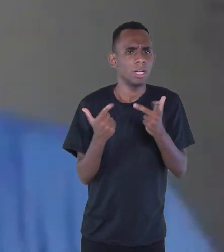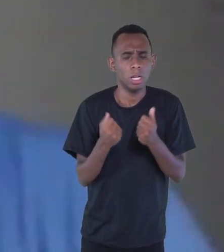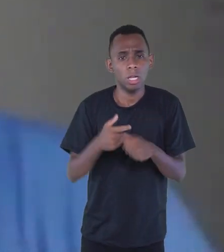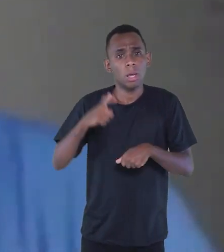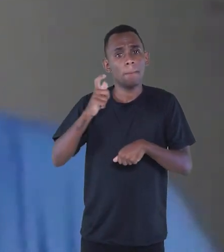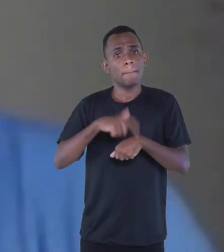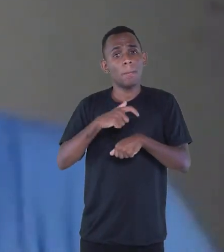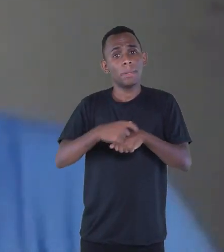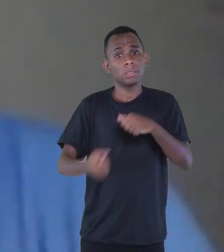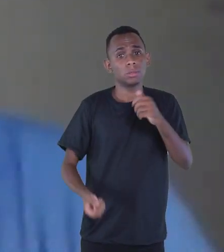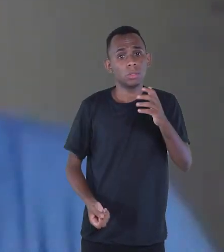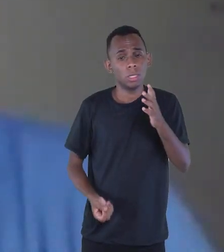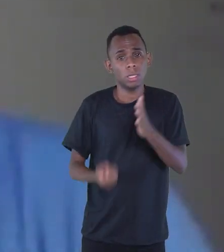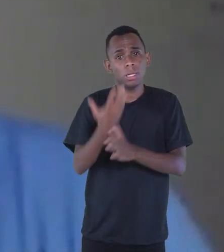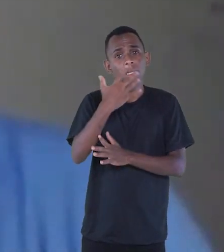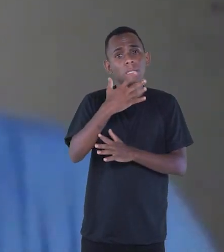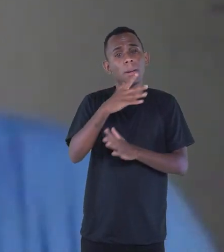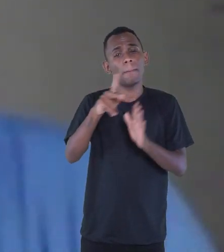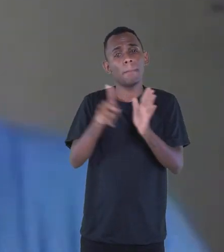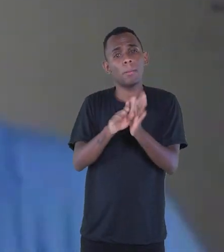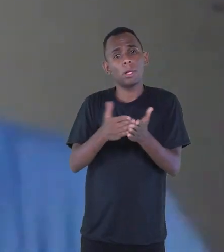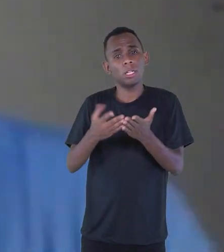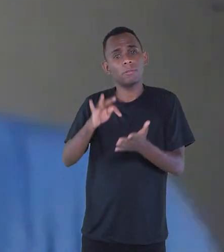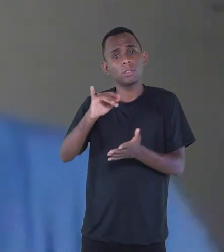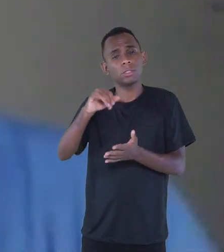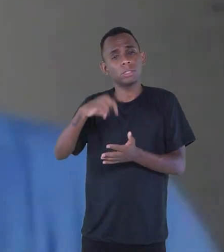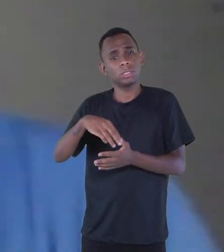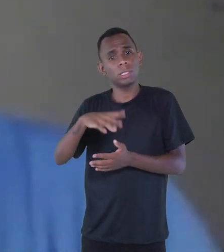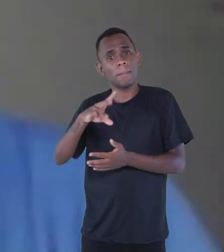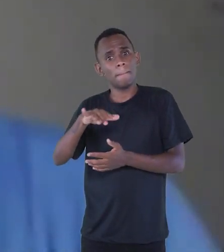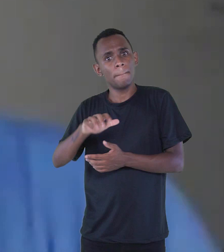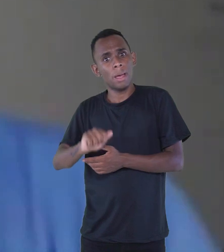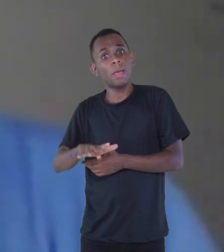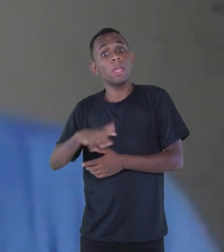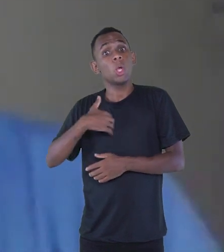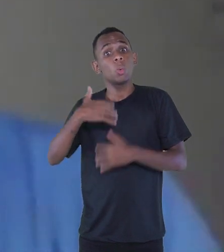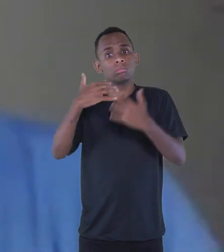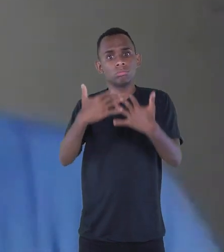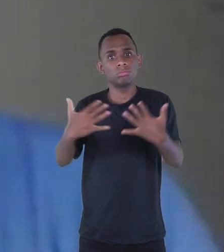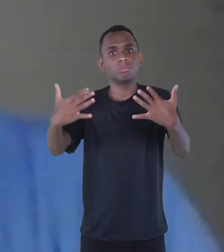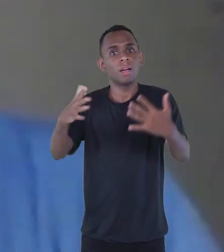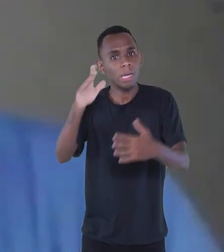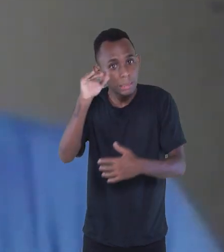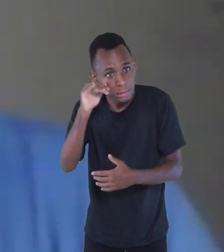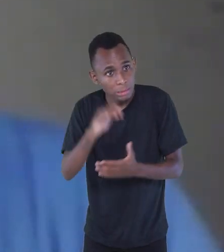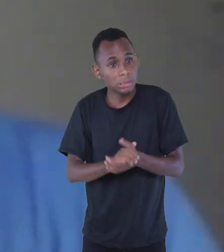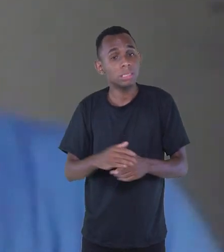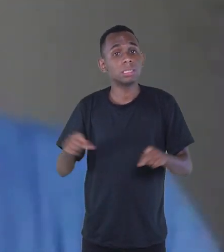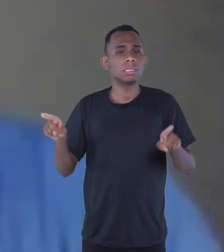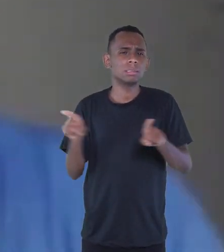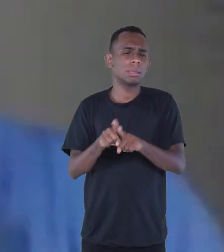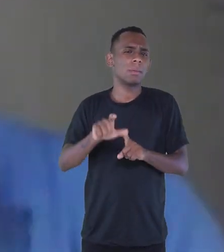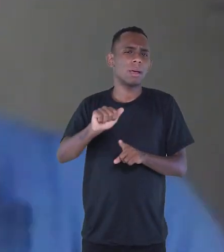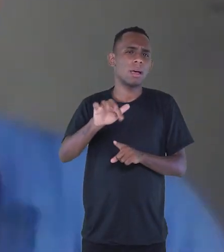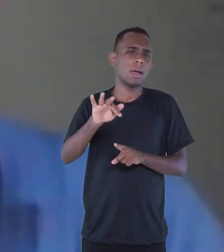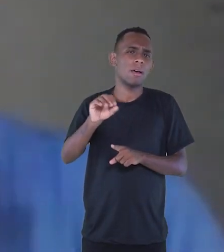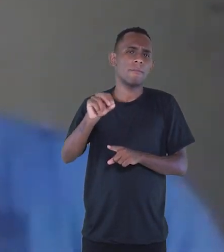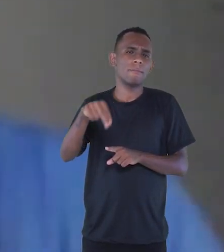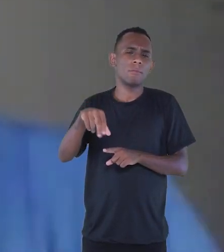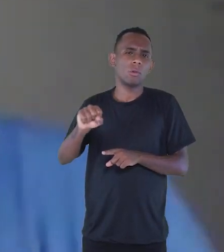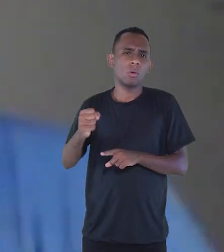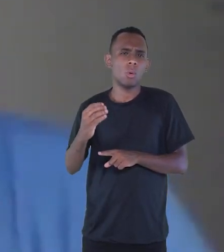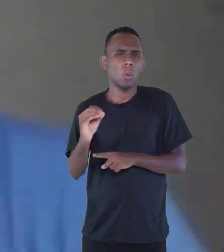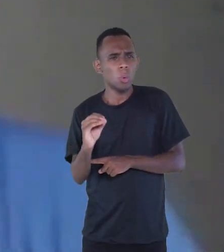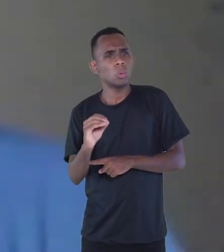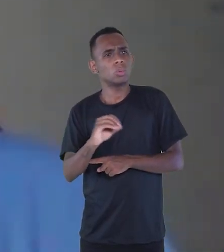lançou o livro dele, do Tim Maia. Eu estava na plateia assistindo, já vi Afonso Romante Santana, já